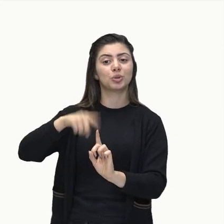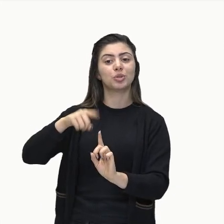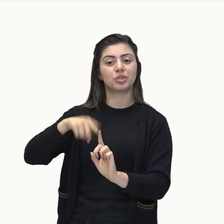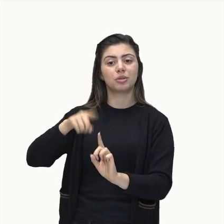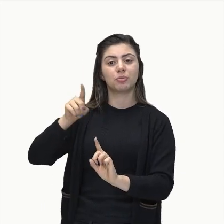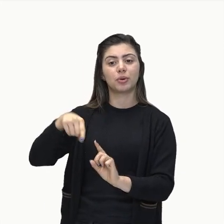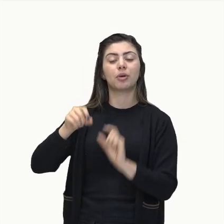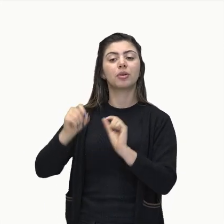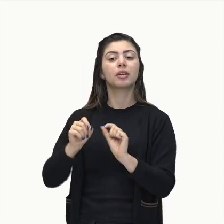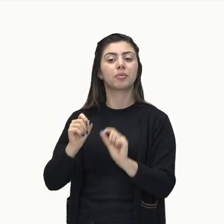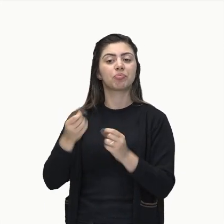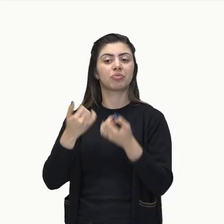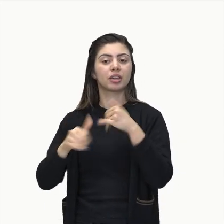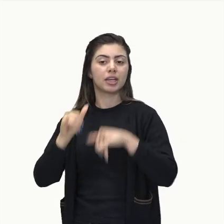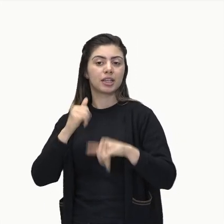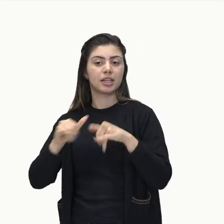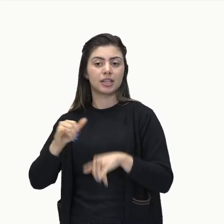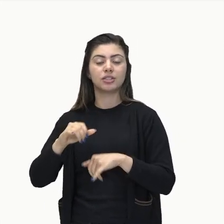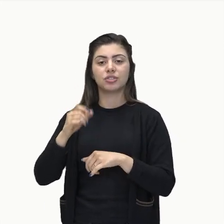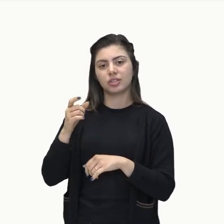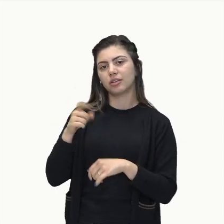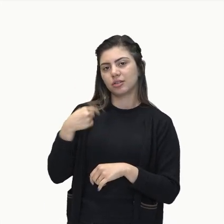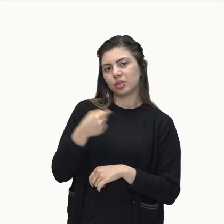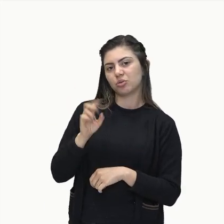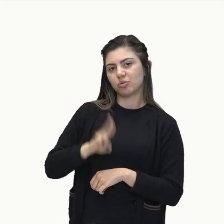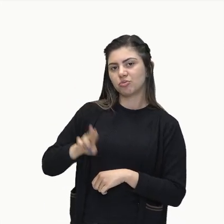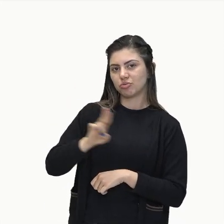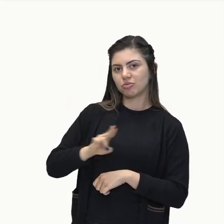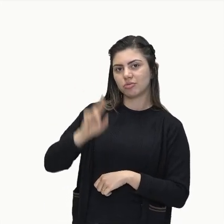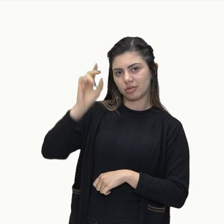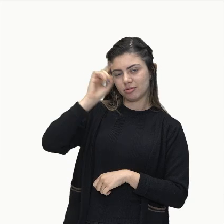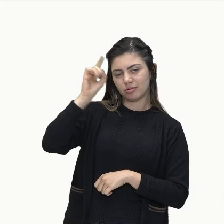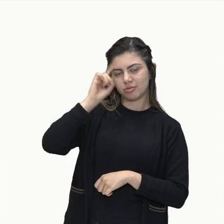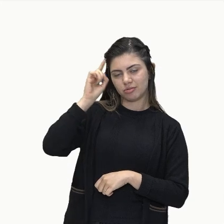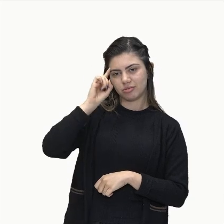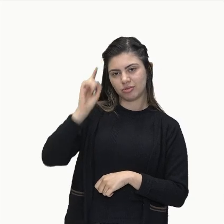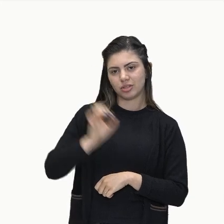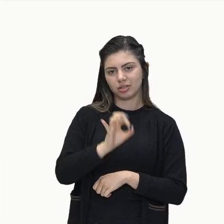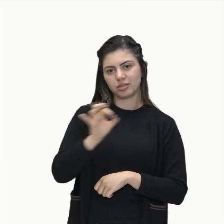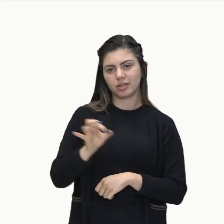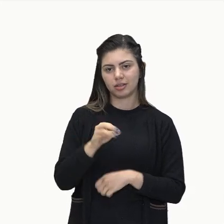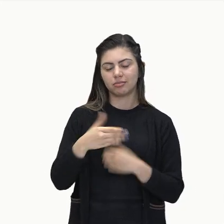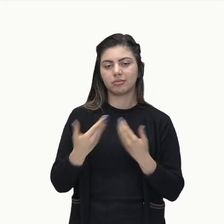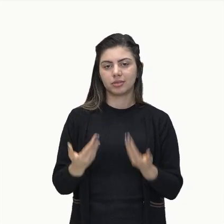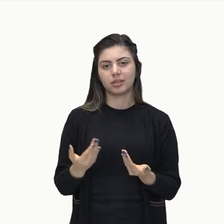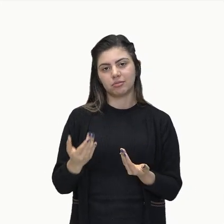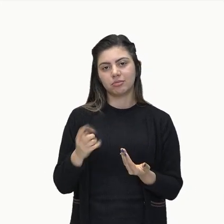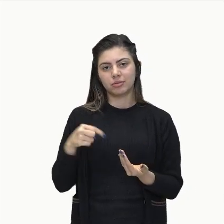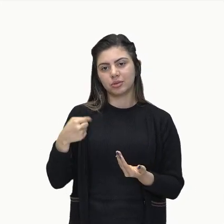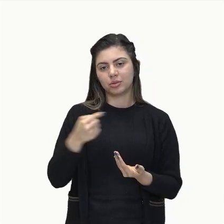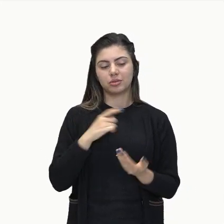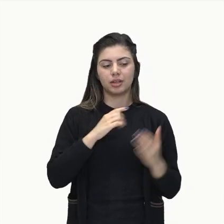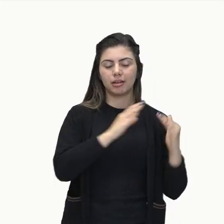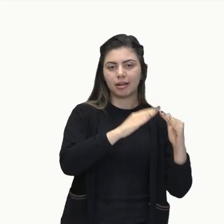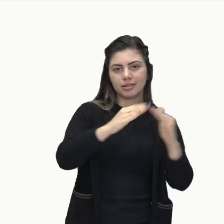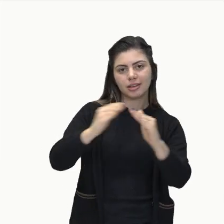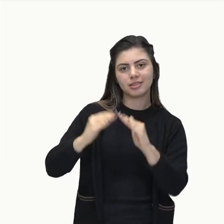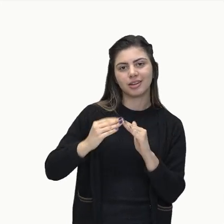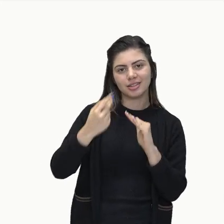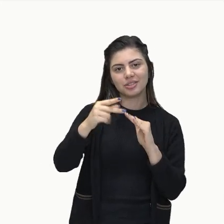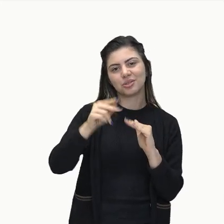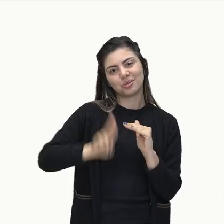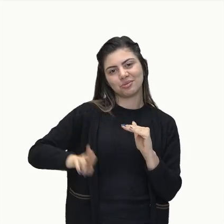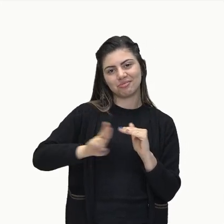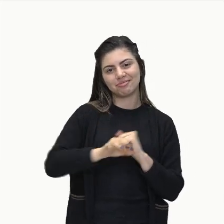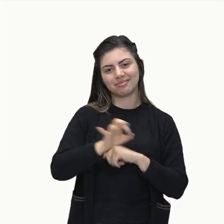energia elétrica, tá, pessoal? Energia elétrica para poder chegar até as casas de vocês, tá,